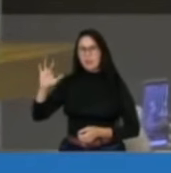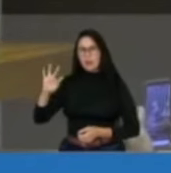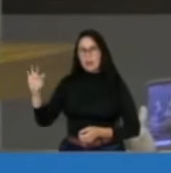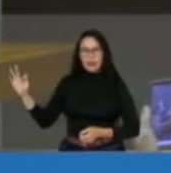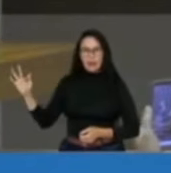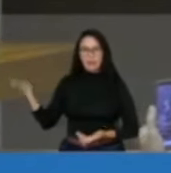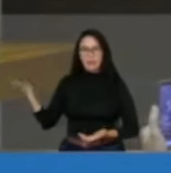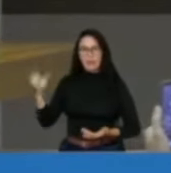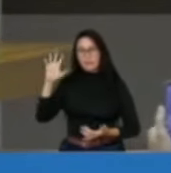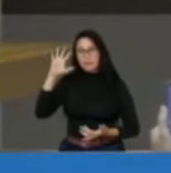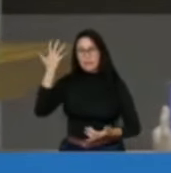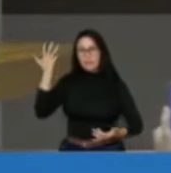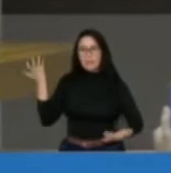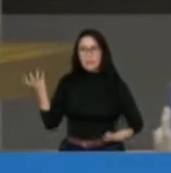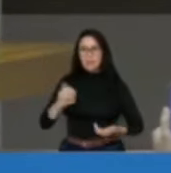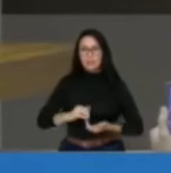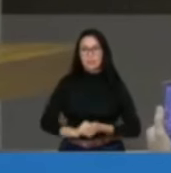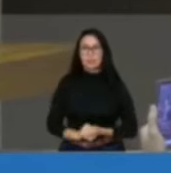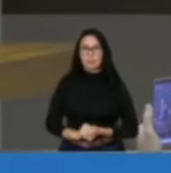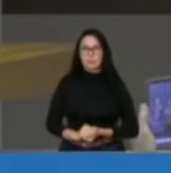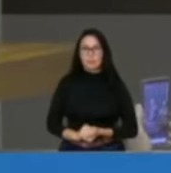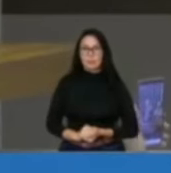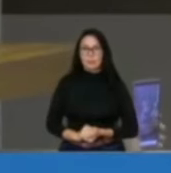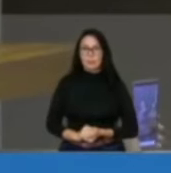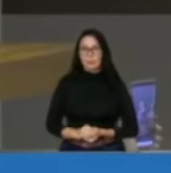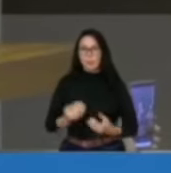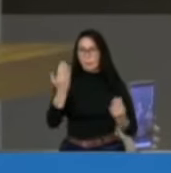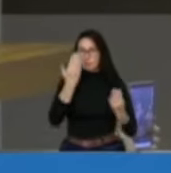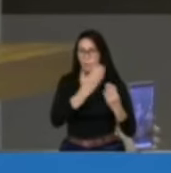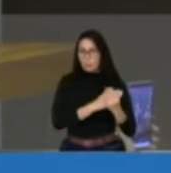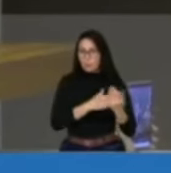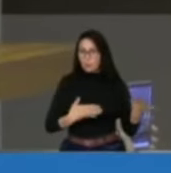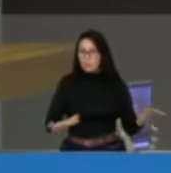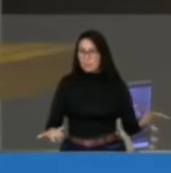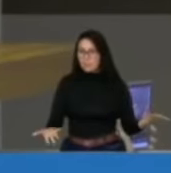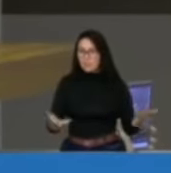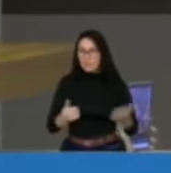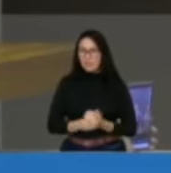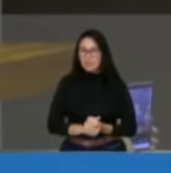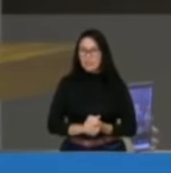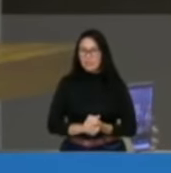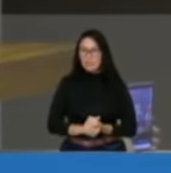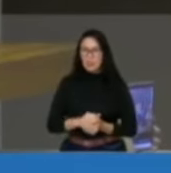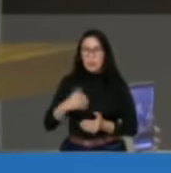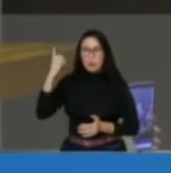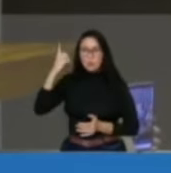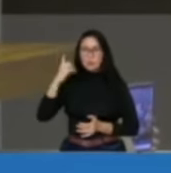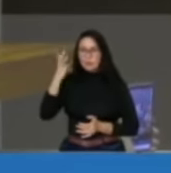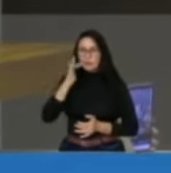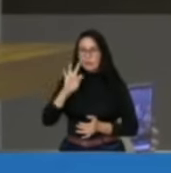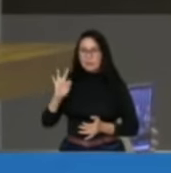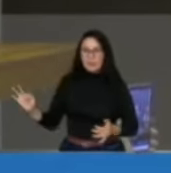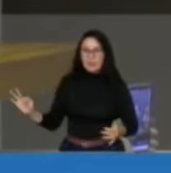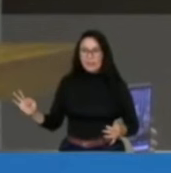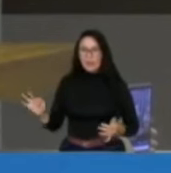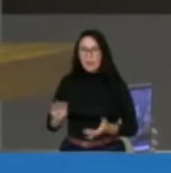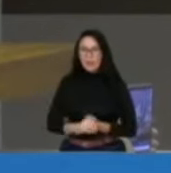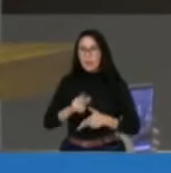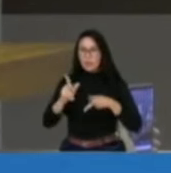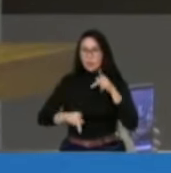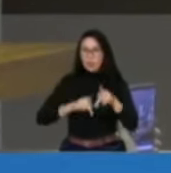decide instaurar um inquérito contra um deputado federal eleito pelo povo